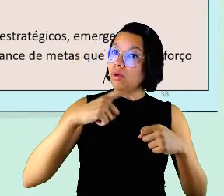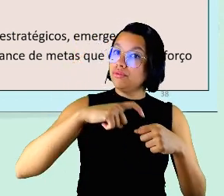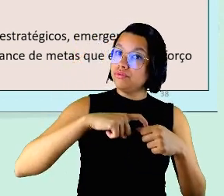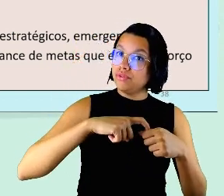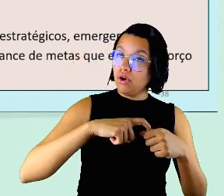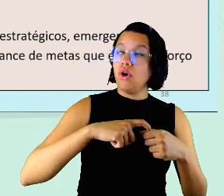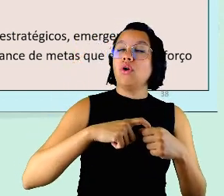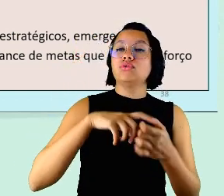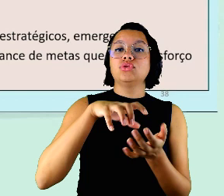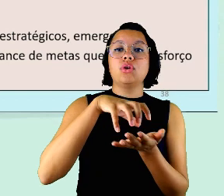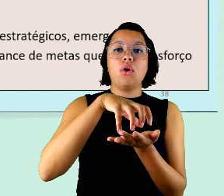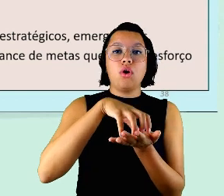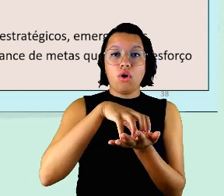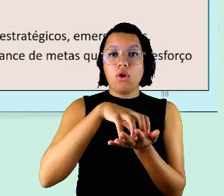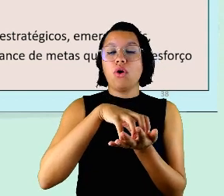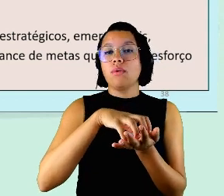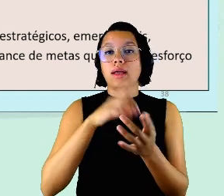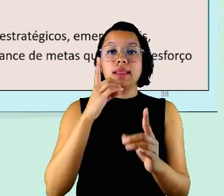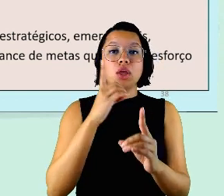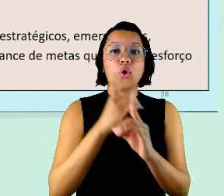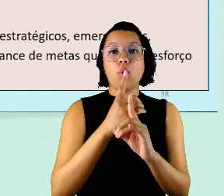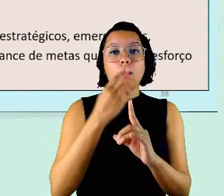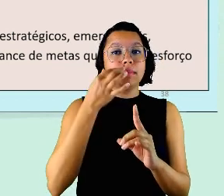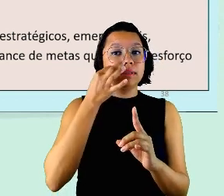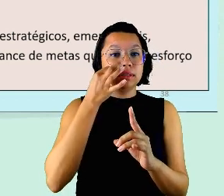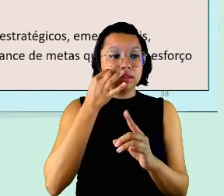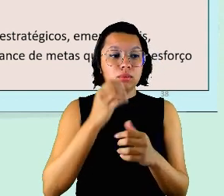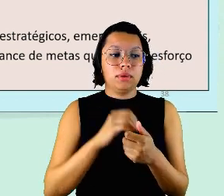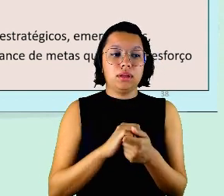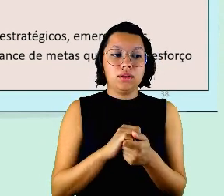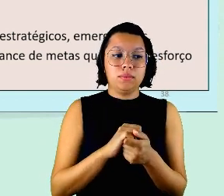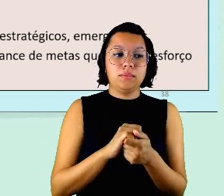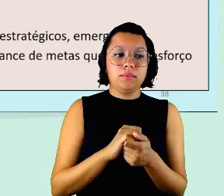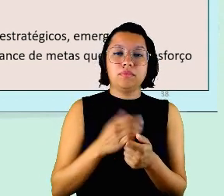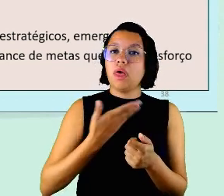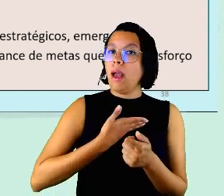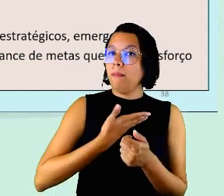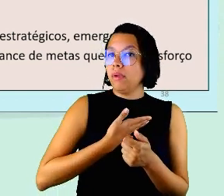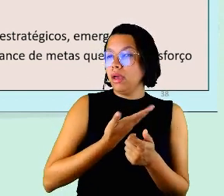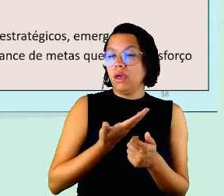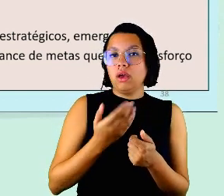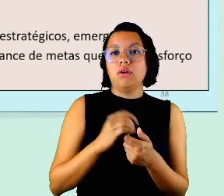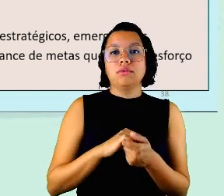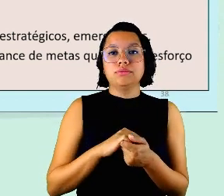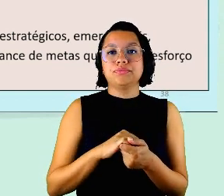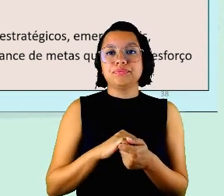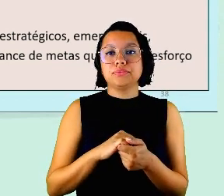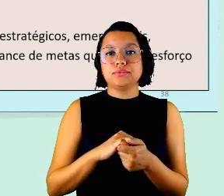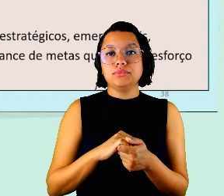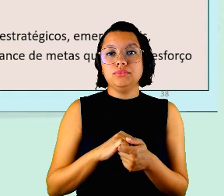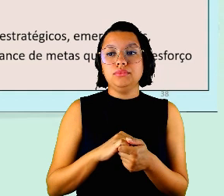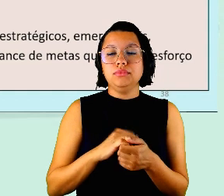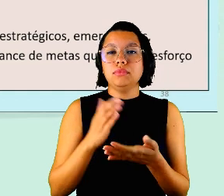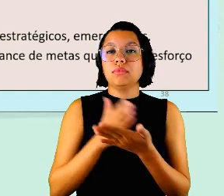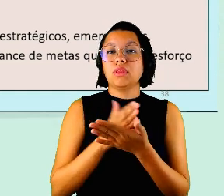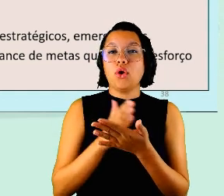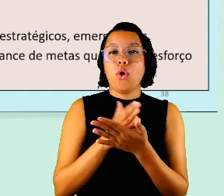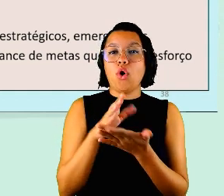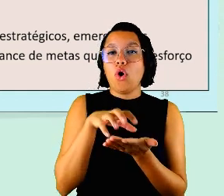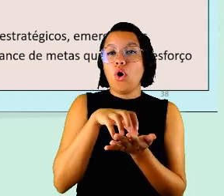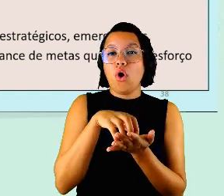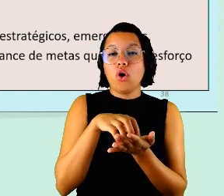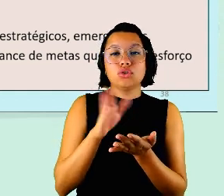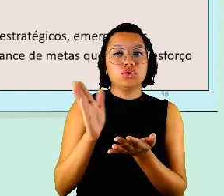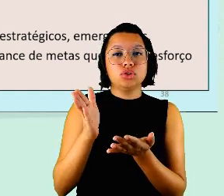organização que ela possa encontrar presencialmente os seus colegas né e algumas organizações elas já